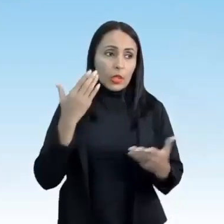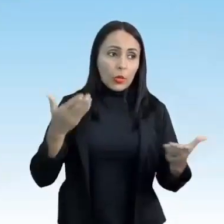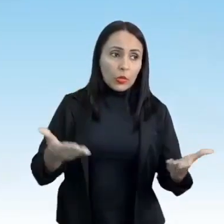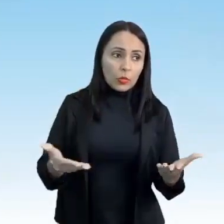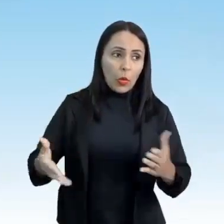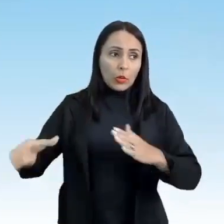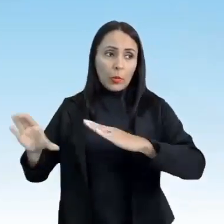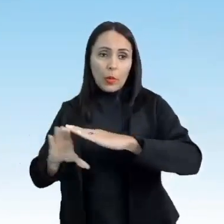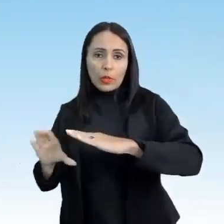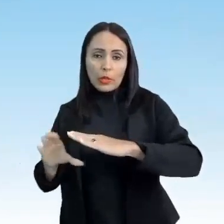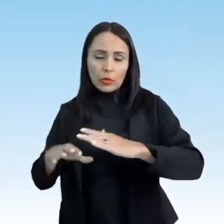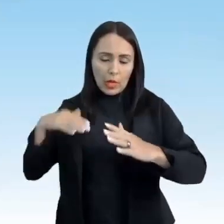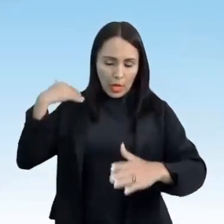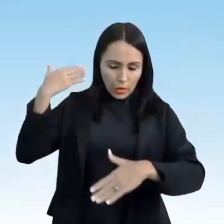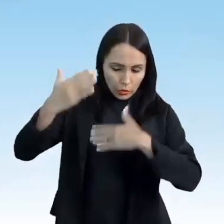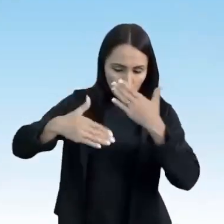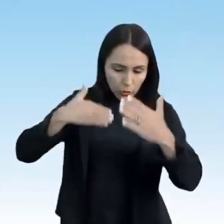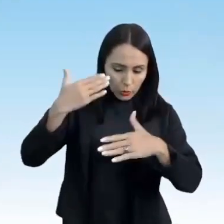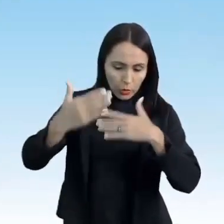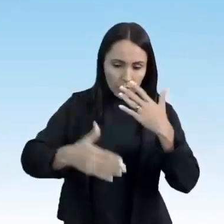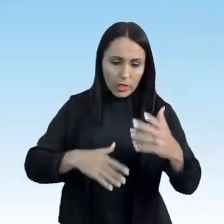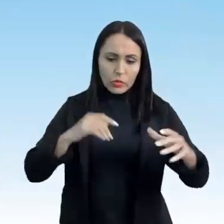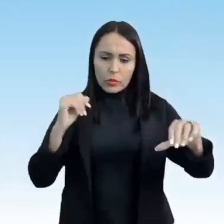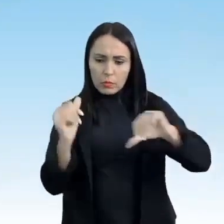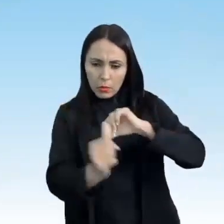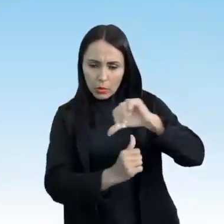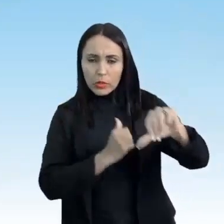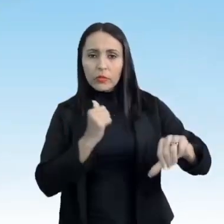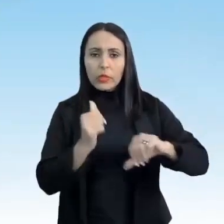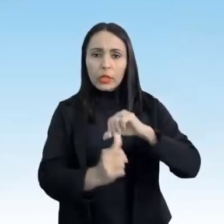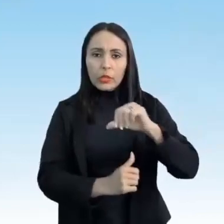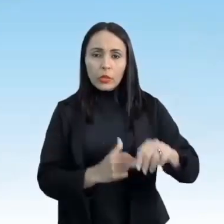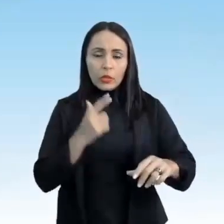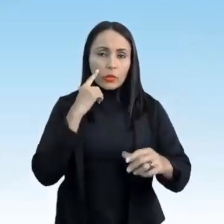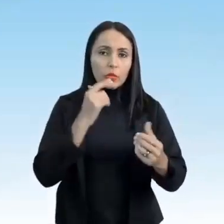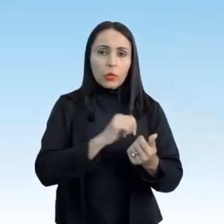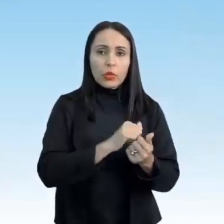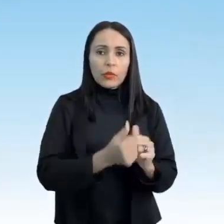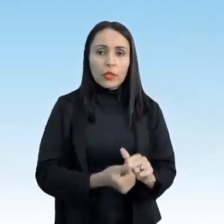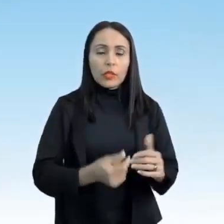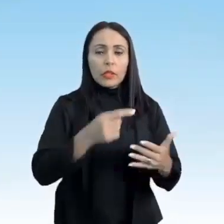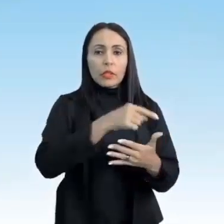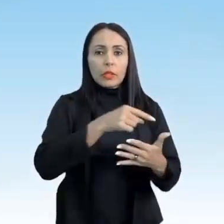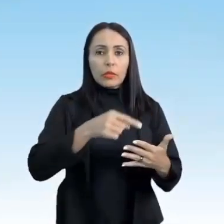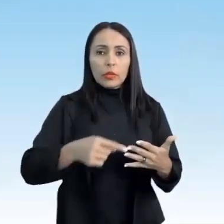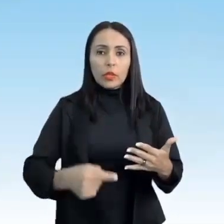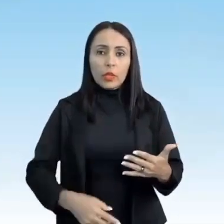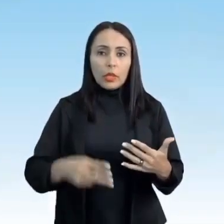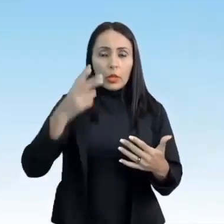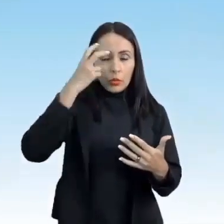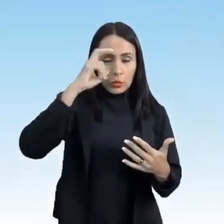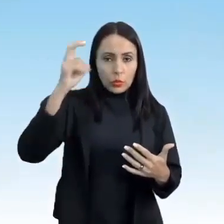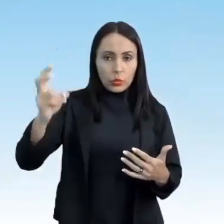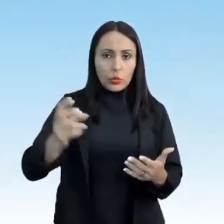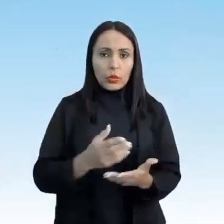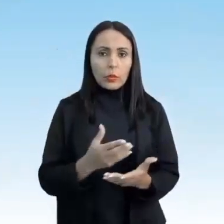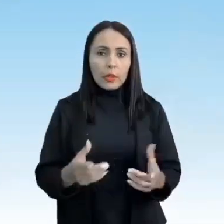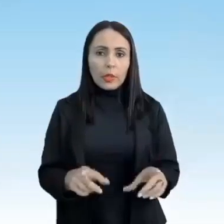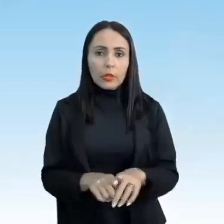que resultou de um processo de modificações de uma esportivização de elementos da cultura corporal, de movimento,